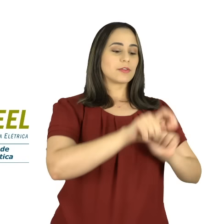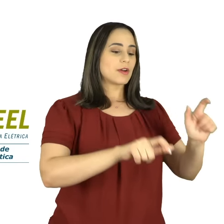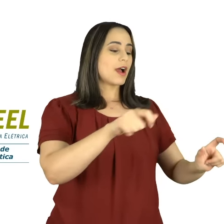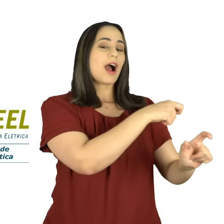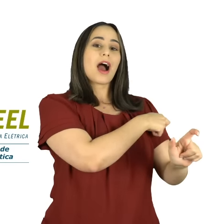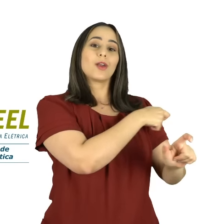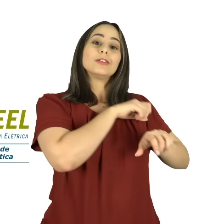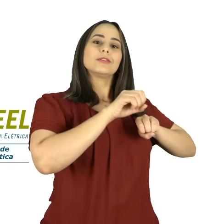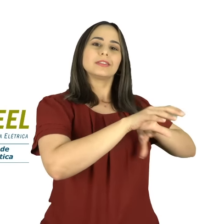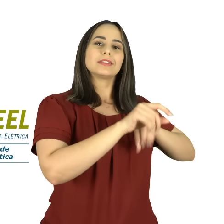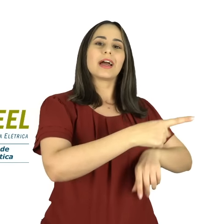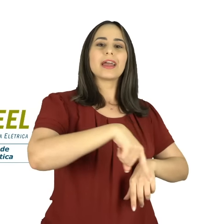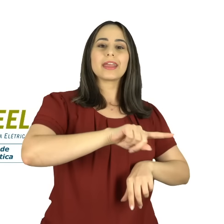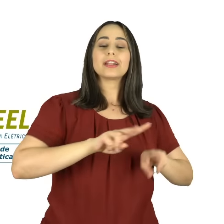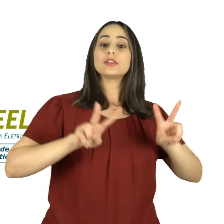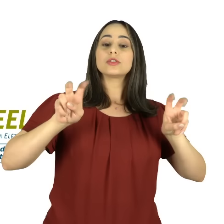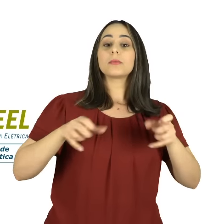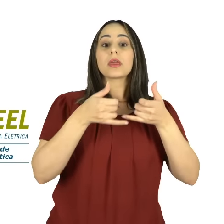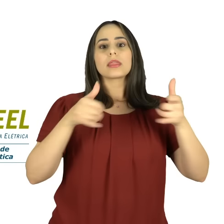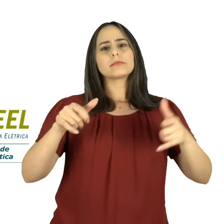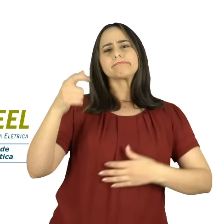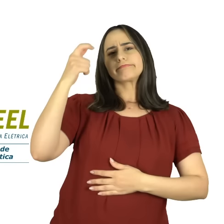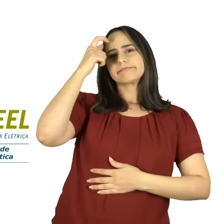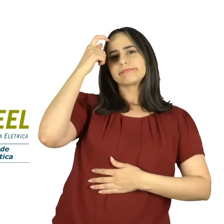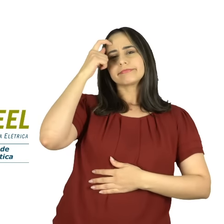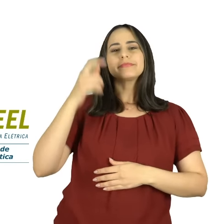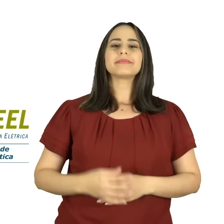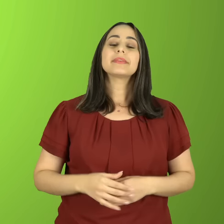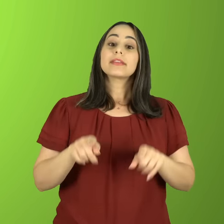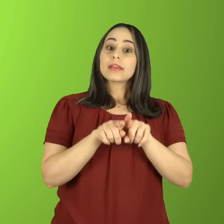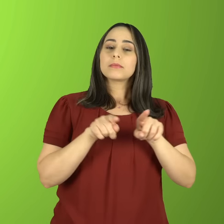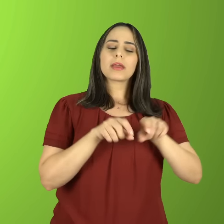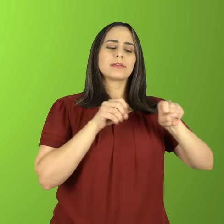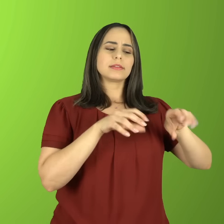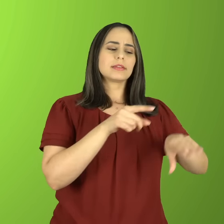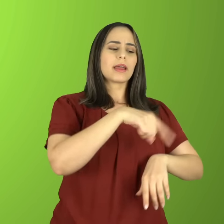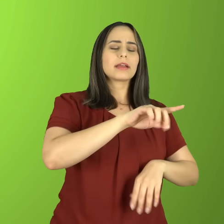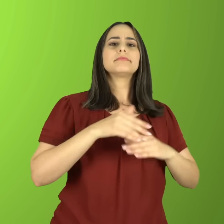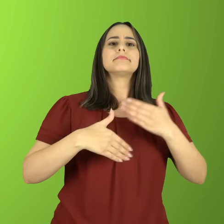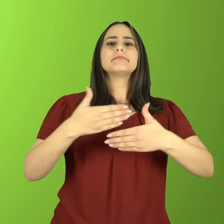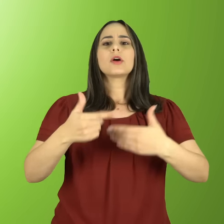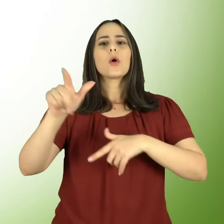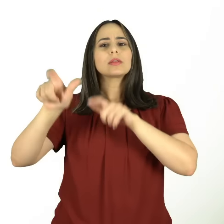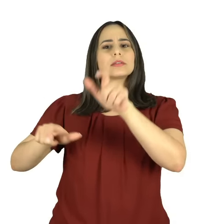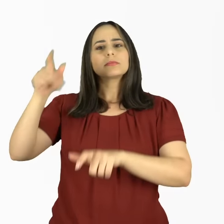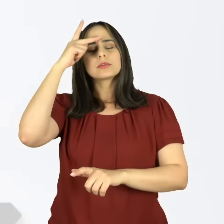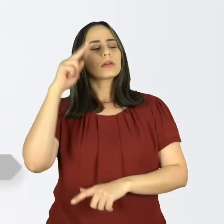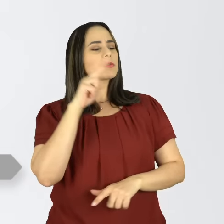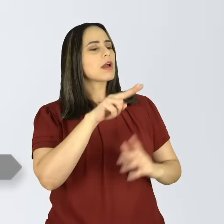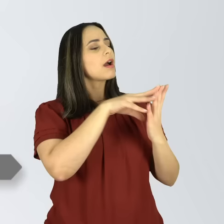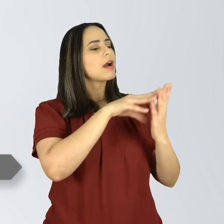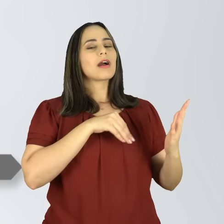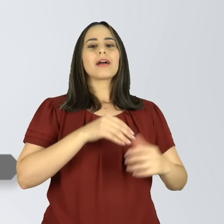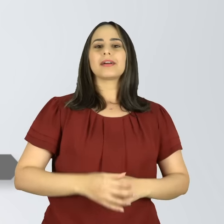estimular os alunos quanto ao uso racional e eficiente da energia elétrica e torná-los multiplicadores desse comportamento. Em